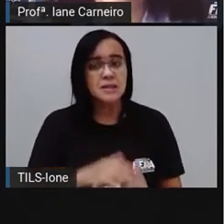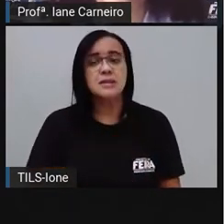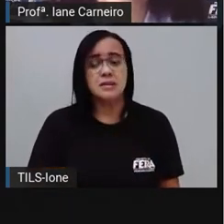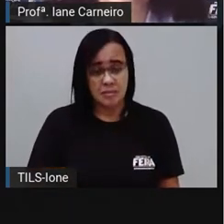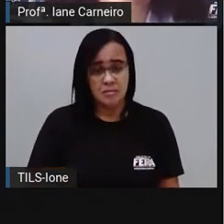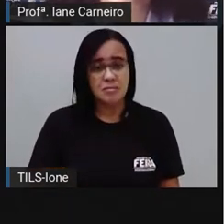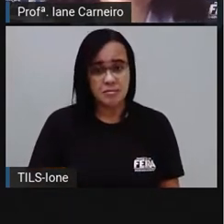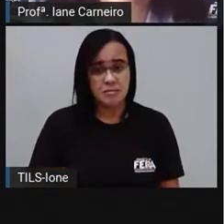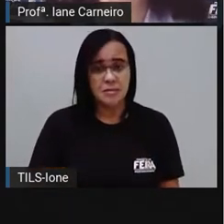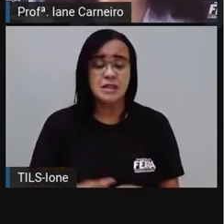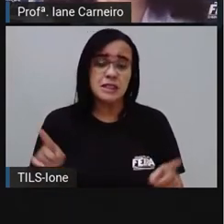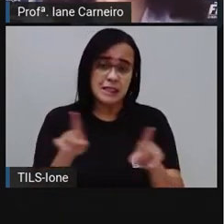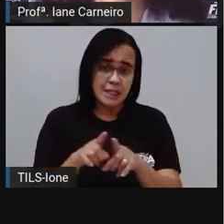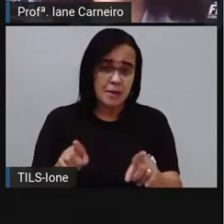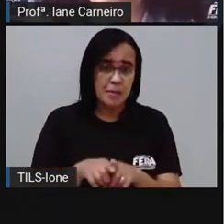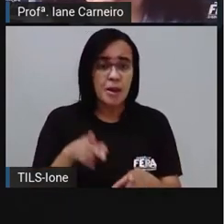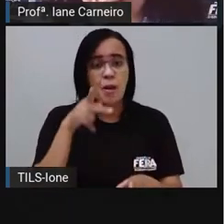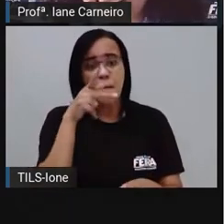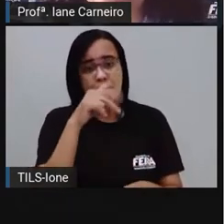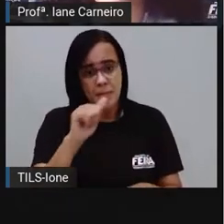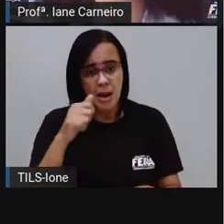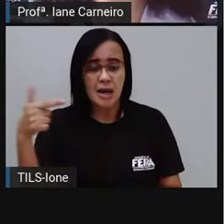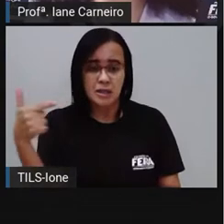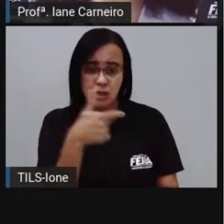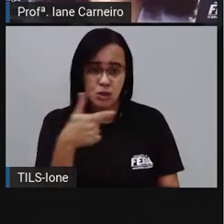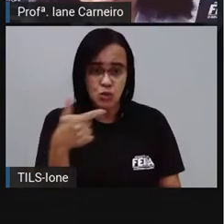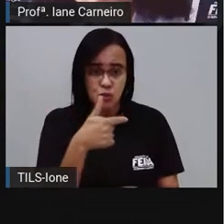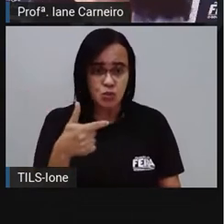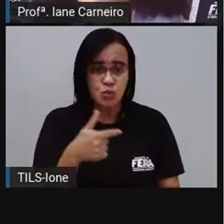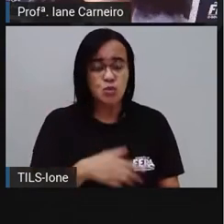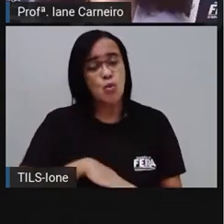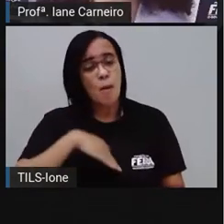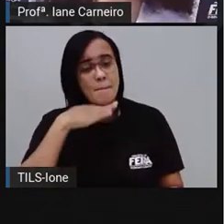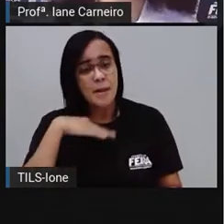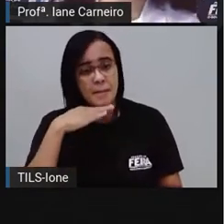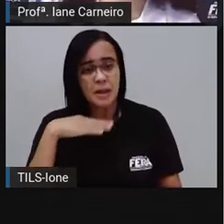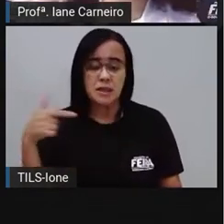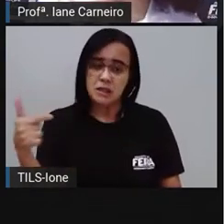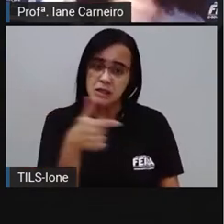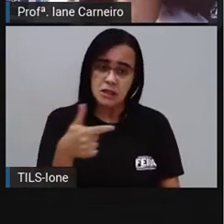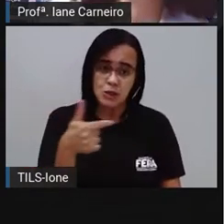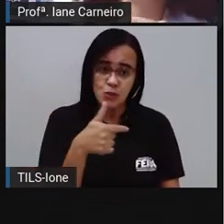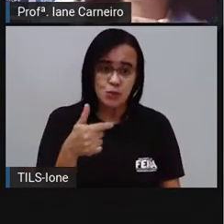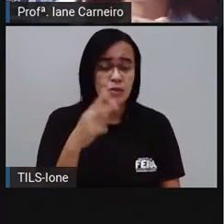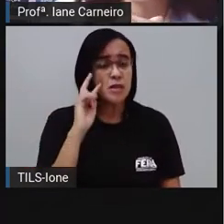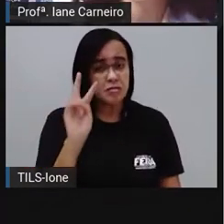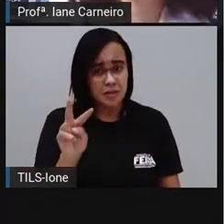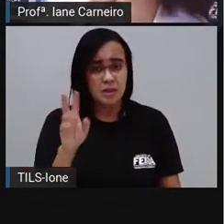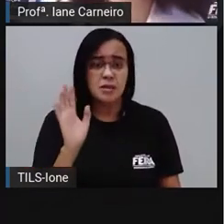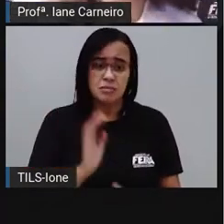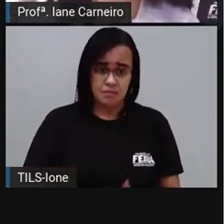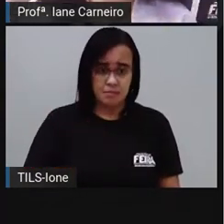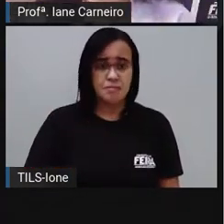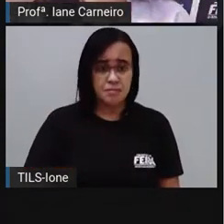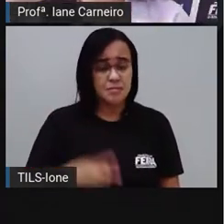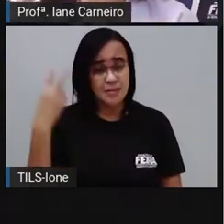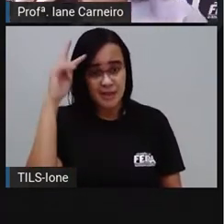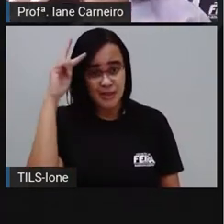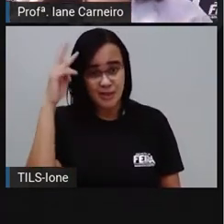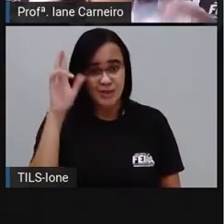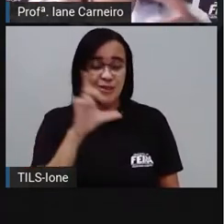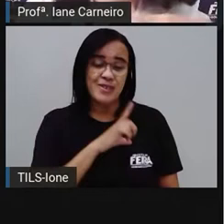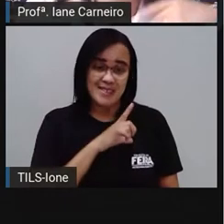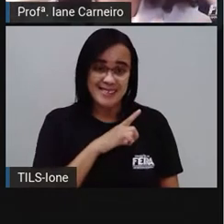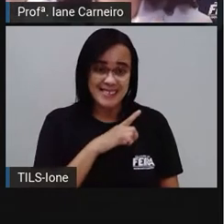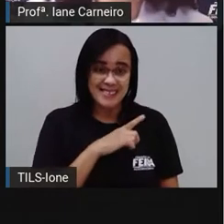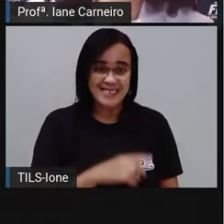nós vemos o padrasto, a madrasta, o padrasto, né? Que, como a gente viu na história, né? Quando o casal,